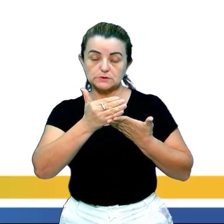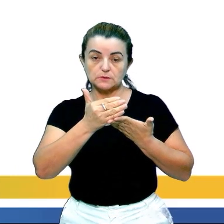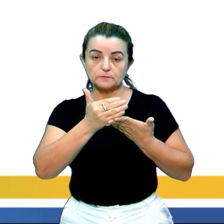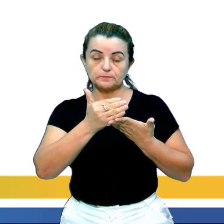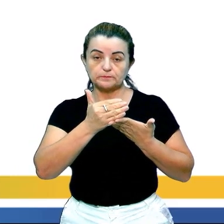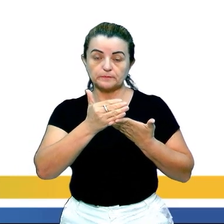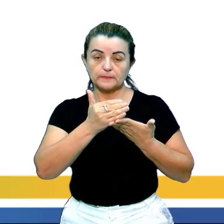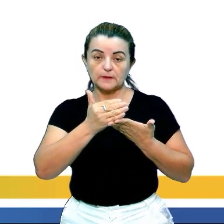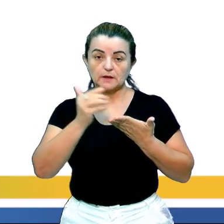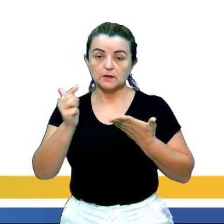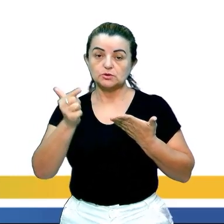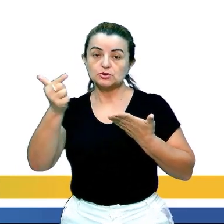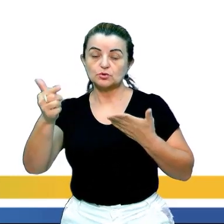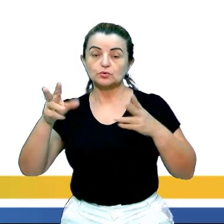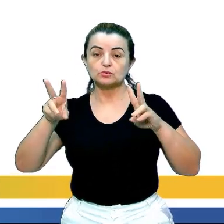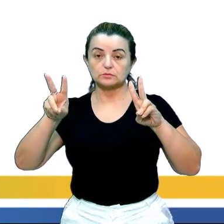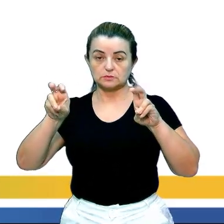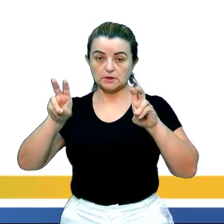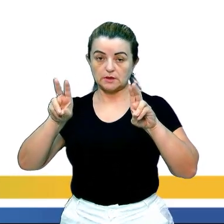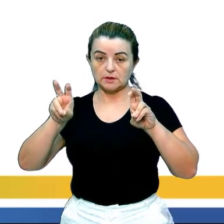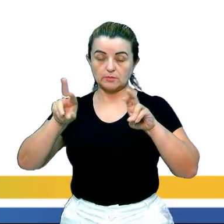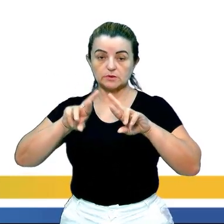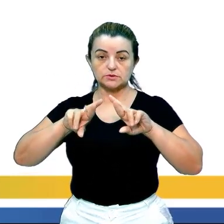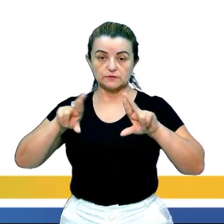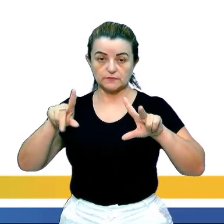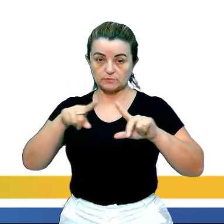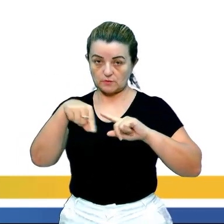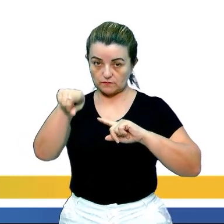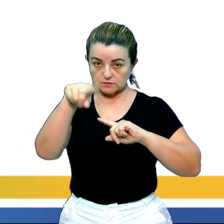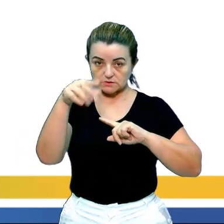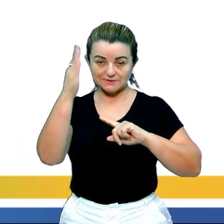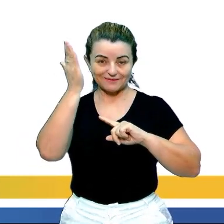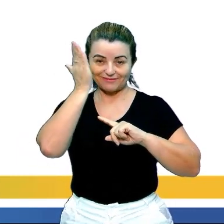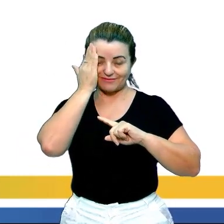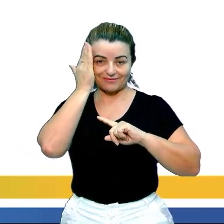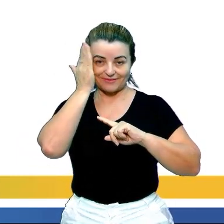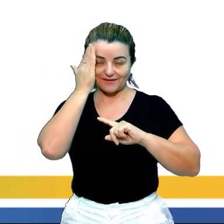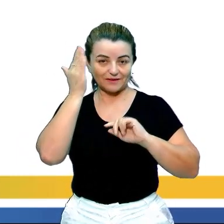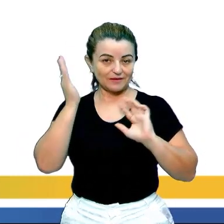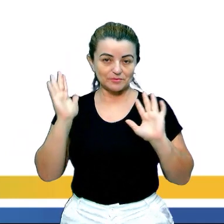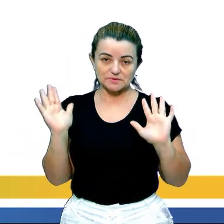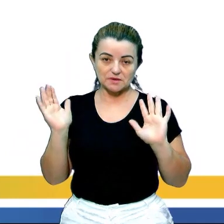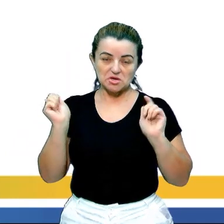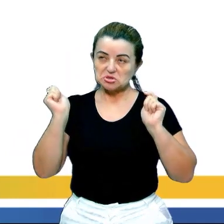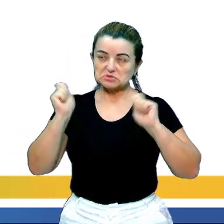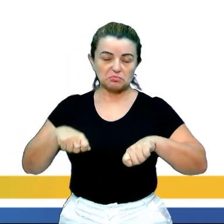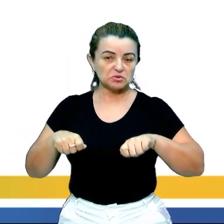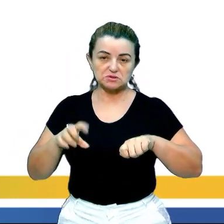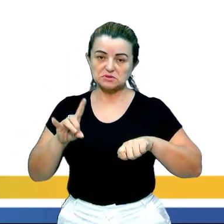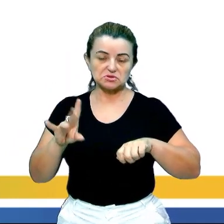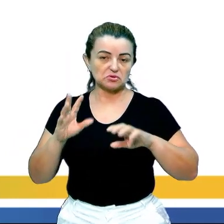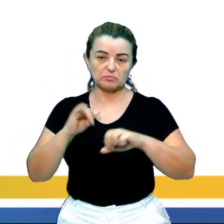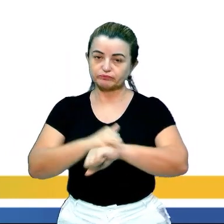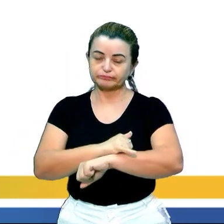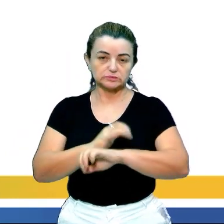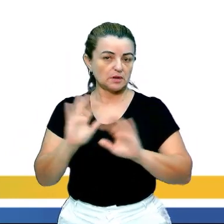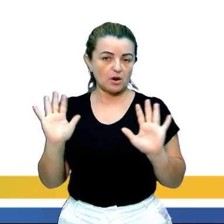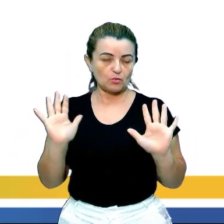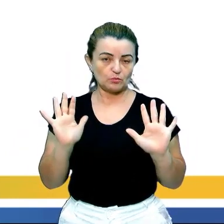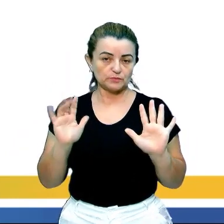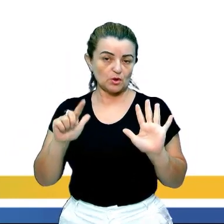aí eu trouxe de uma outra temática diferente. Para vocês entenderem que não existe, por exemplo, essa possibilidade só dentro dessa temática.